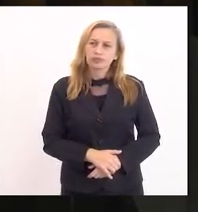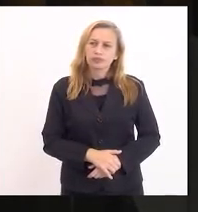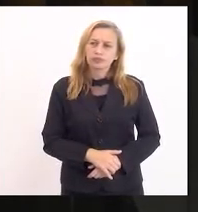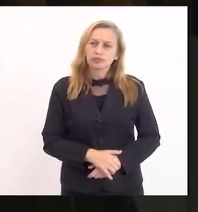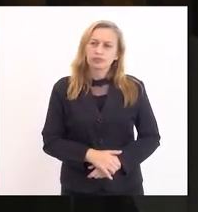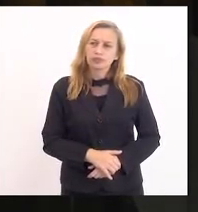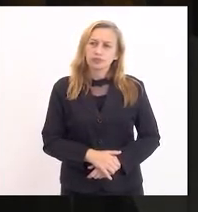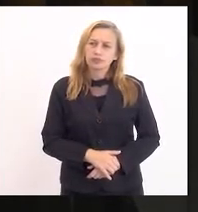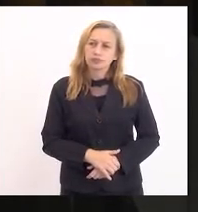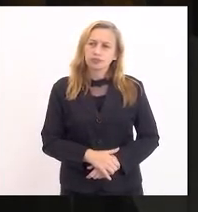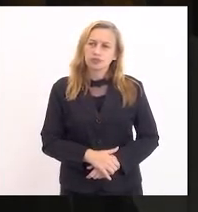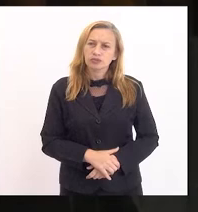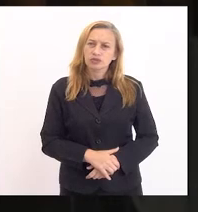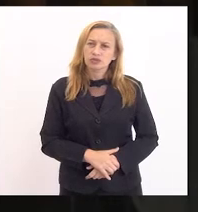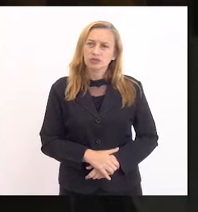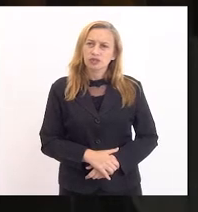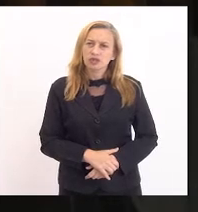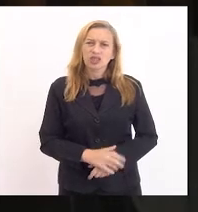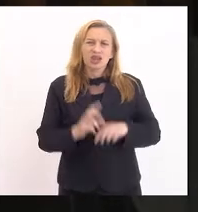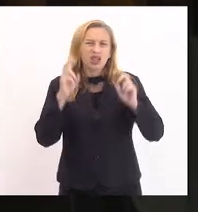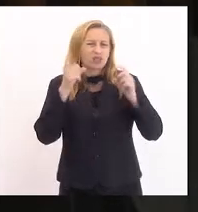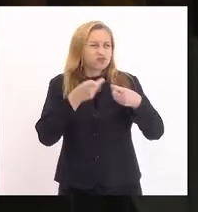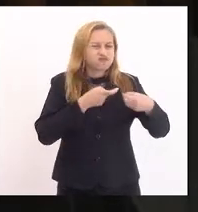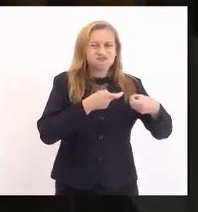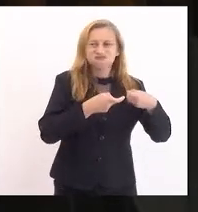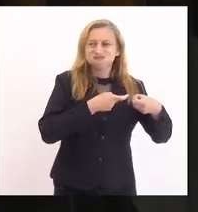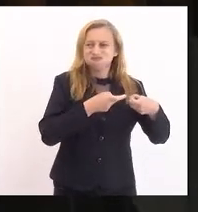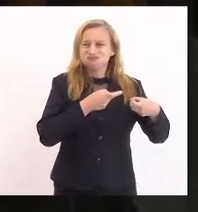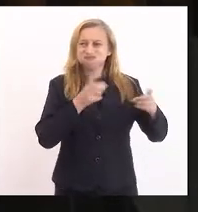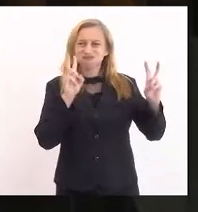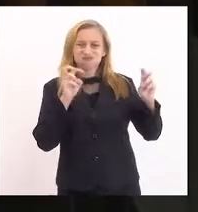essa questão de uma guerra eminente,